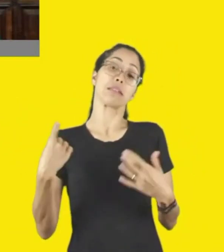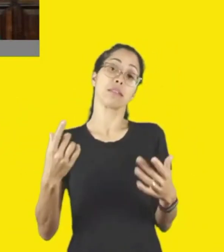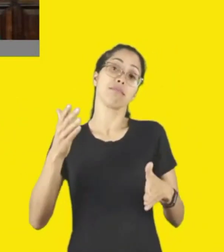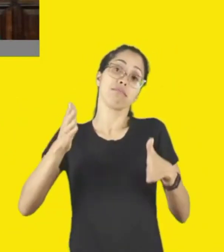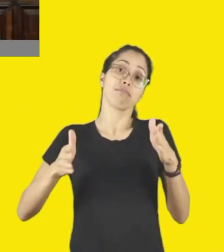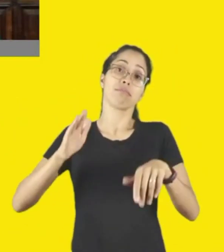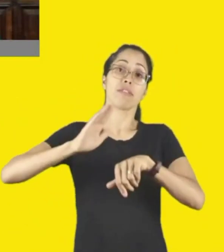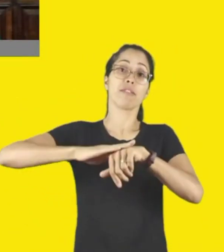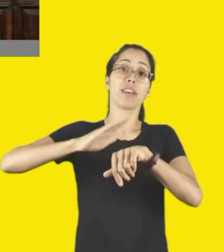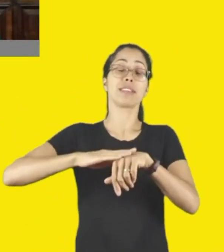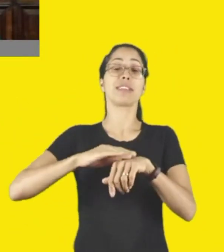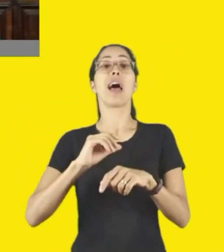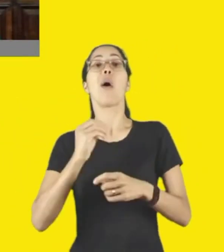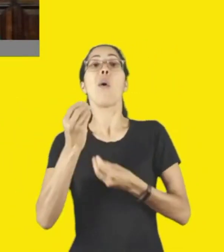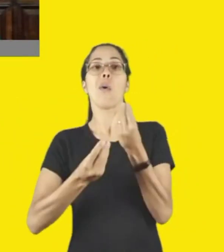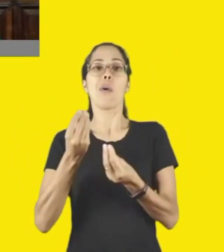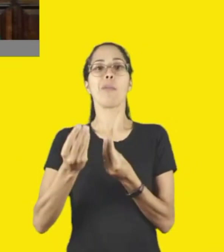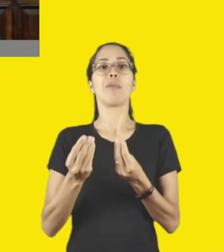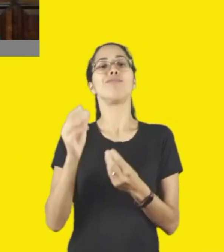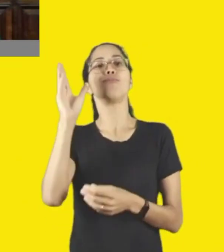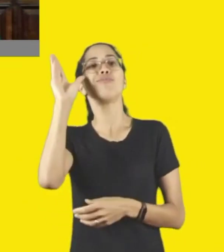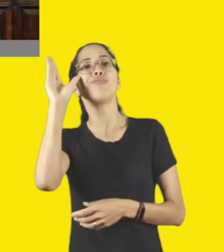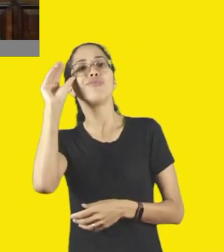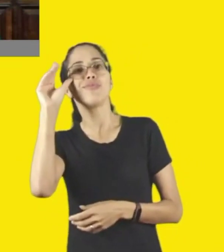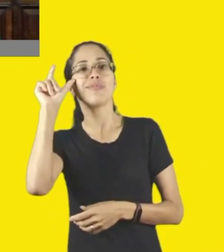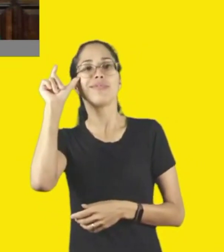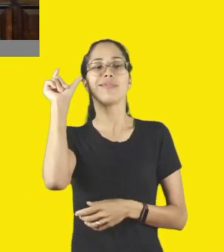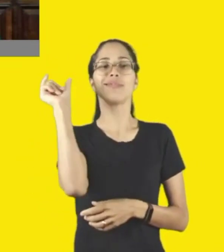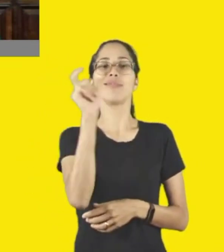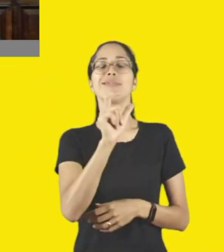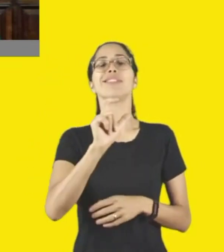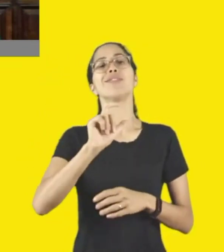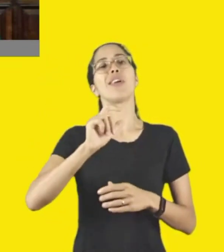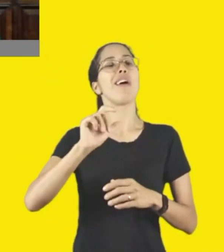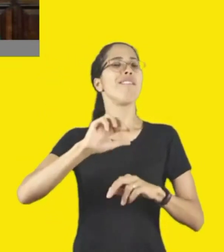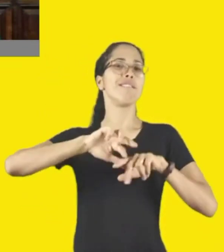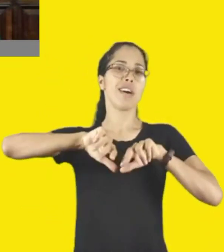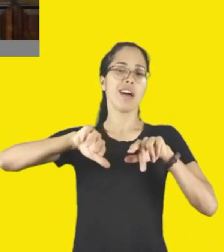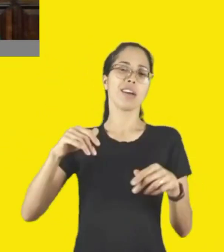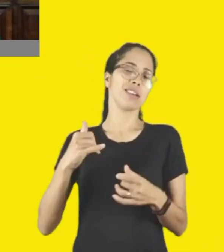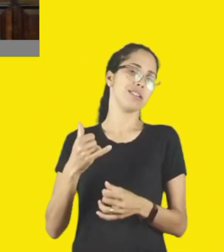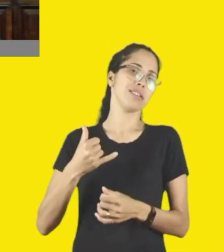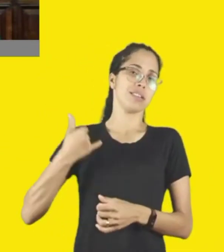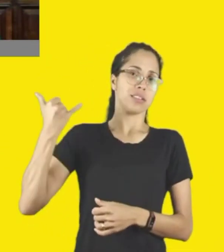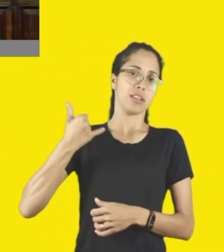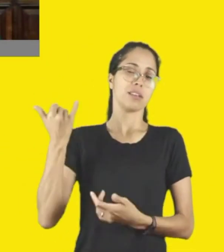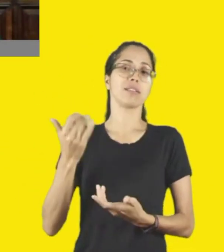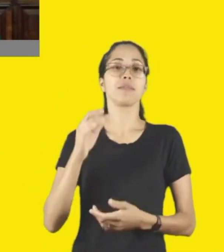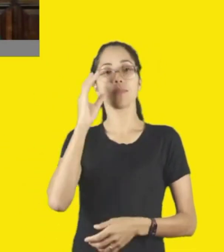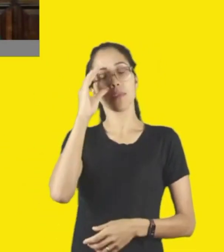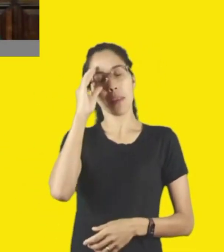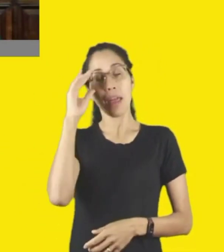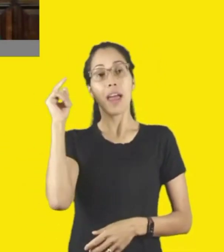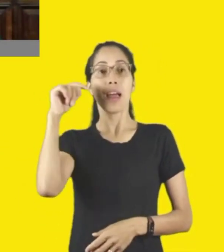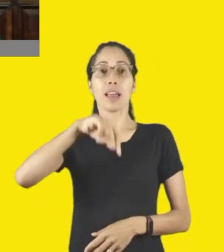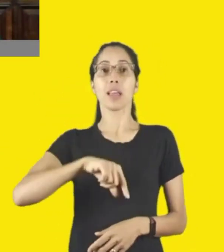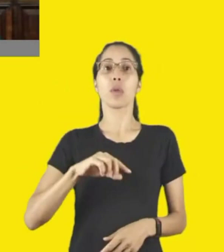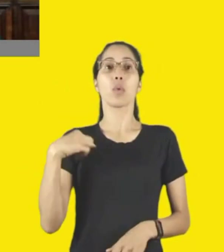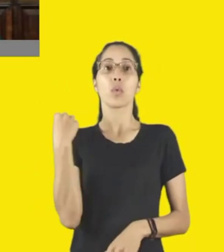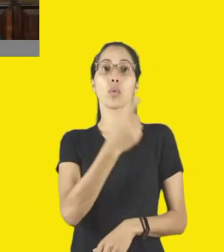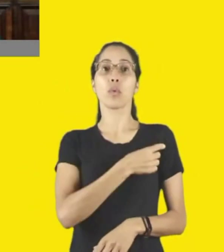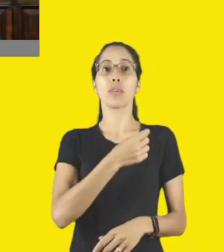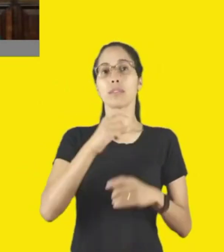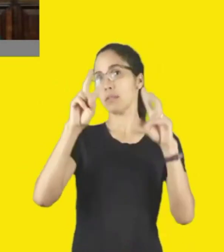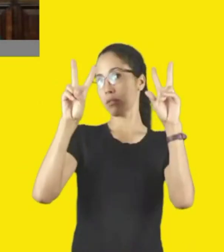vazão para diversos interesses, né, e as diversas faixas etárias. E é claro que aqui a gente tem que falar da diversidade também